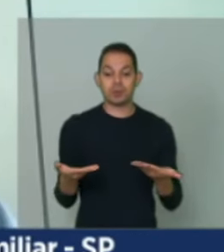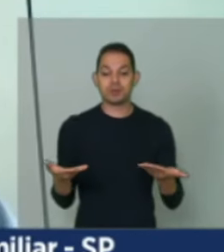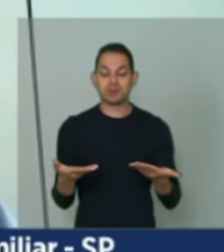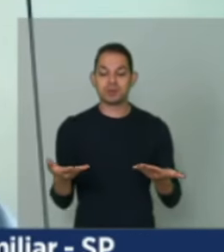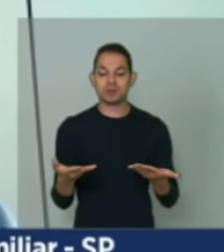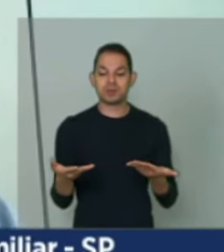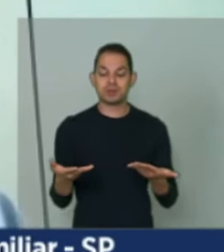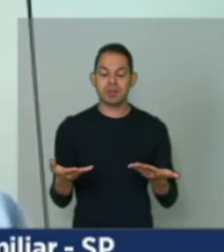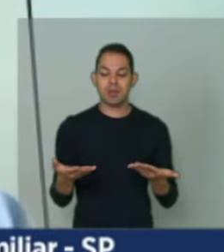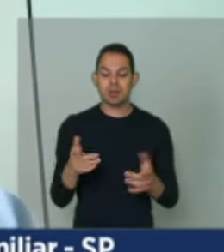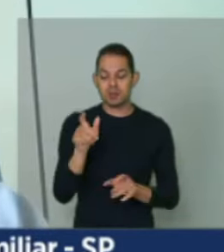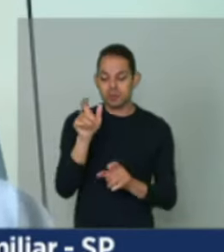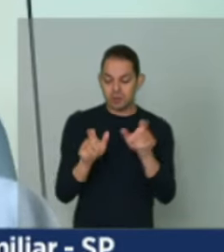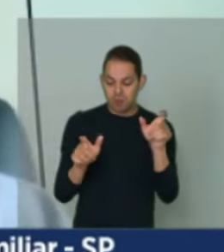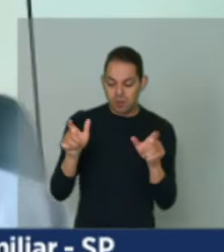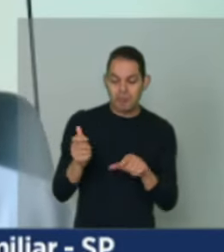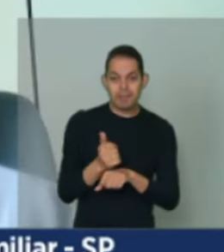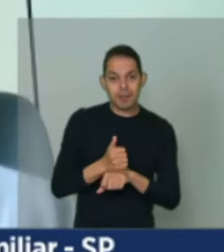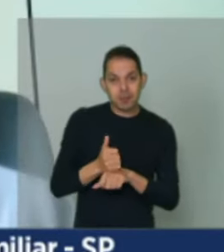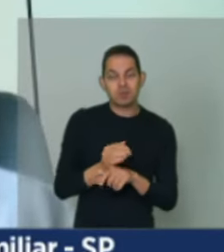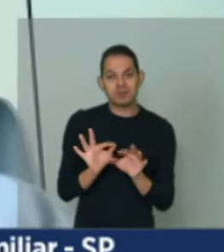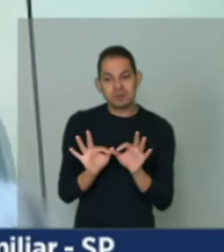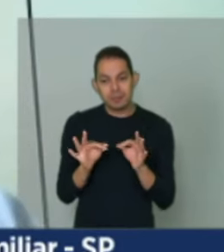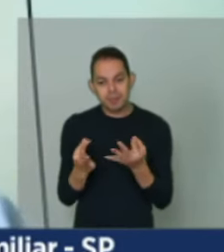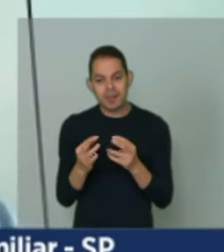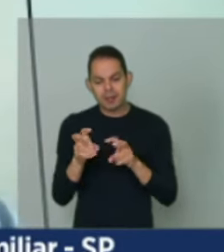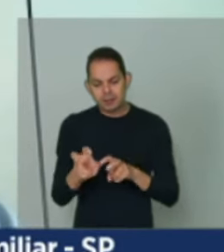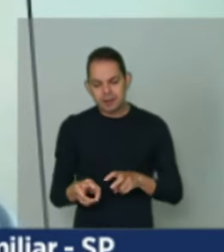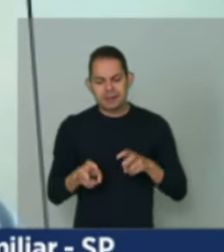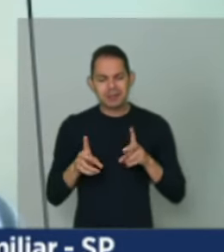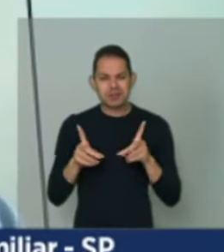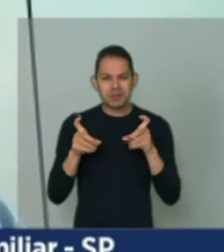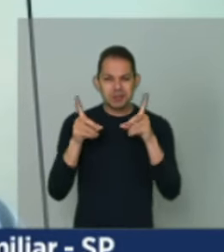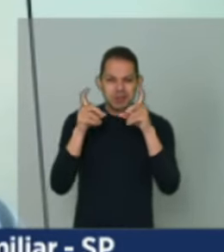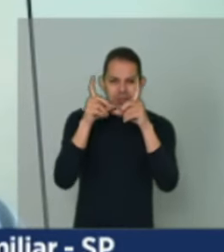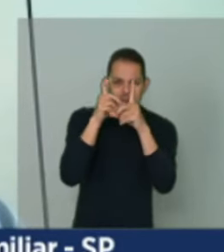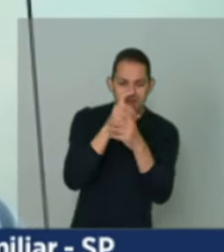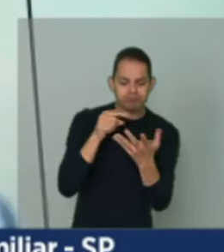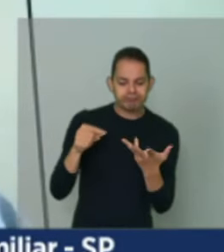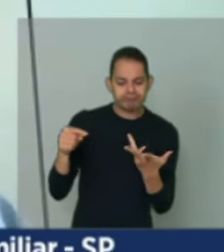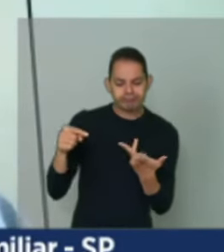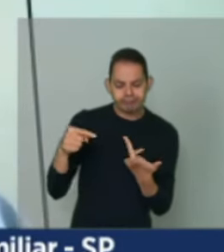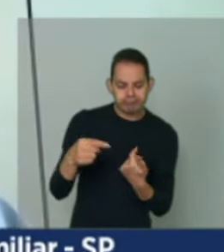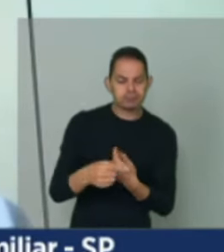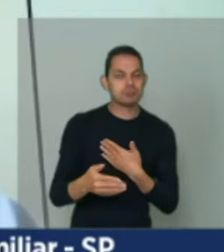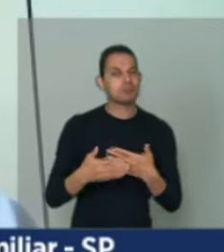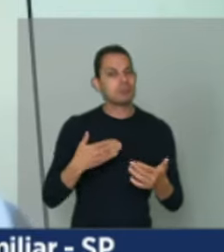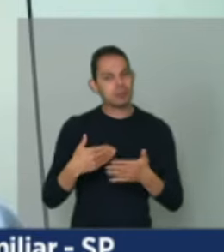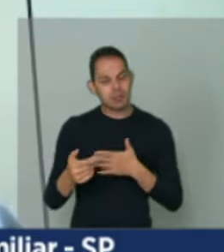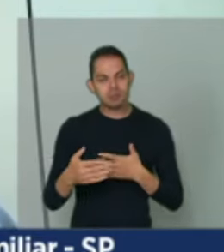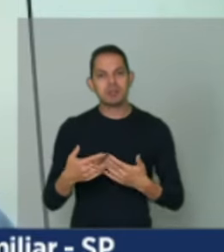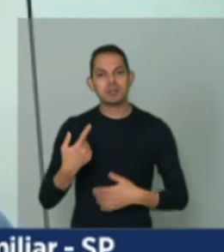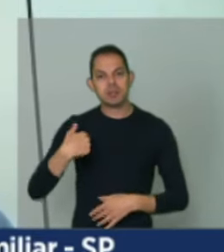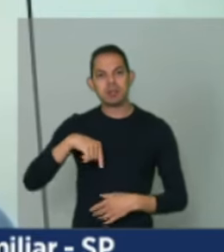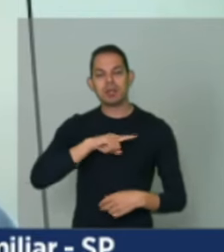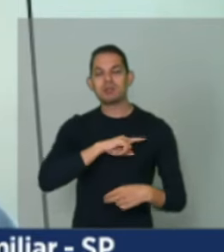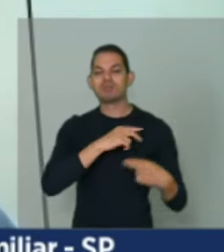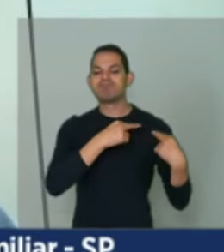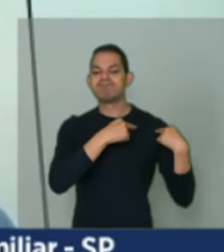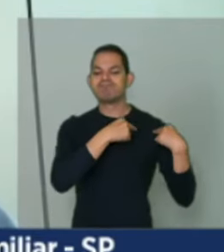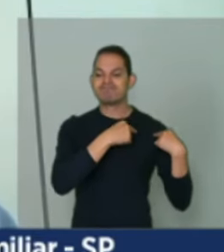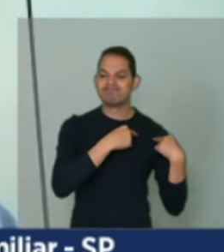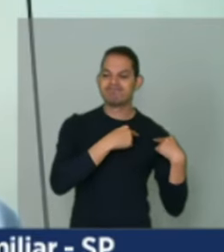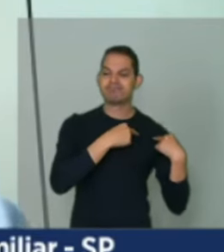o agricultor familiar, com toda essa dificuldade, mas ainda tem essa responsabilidade em